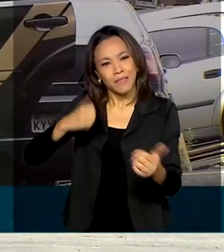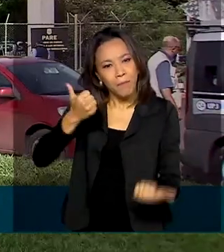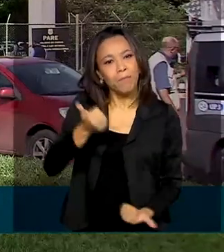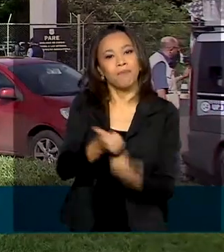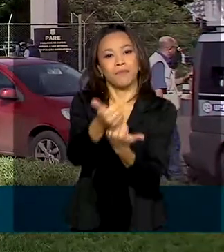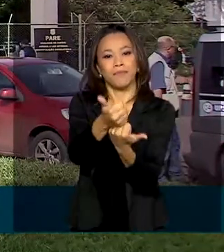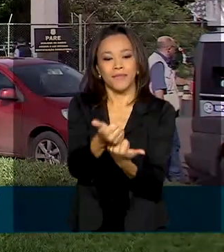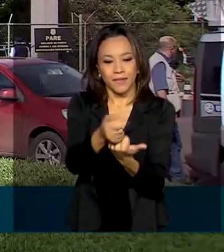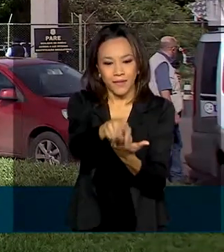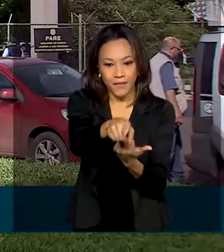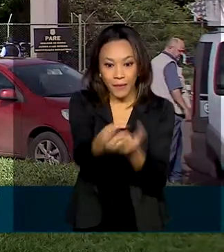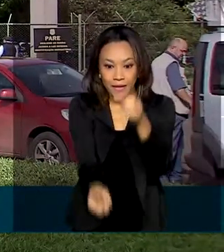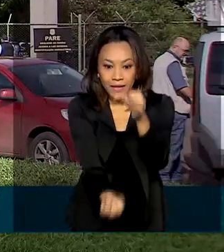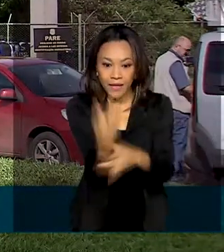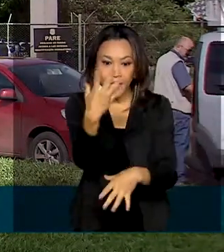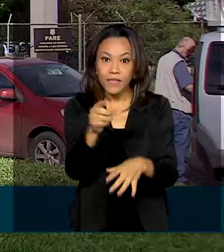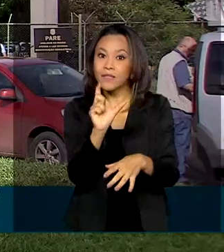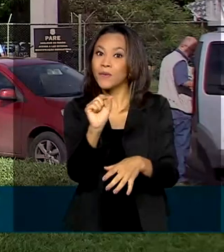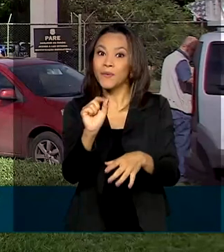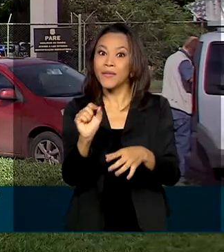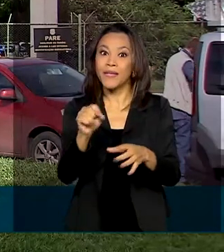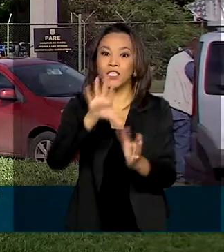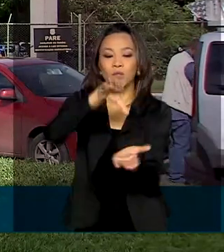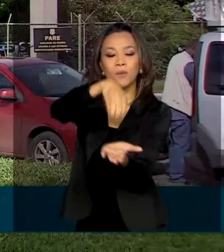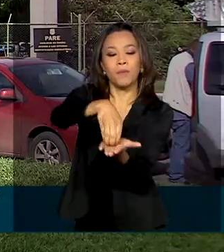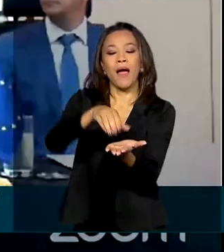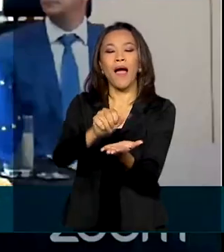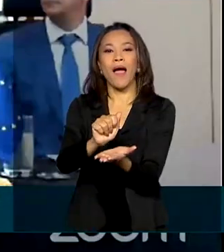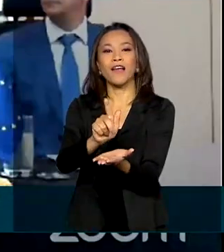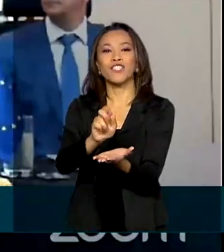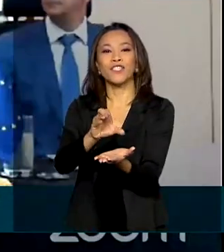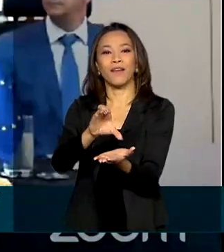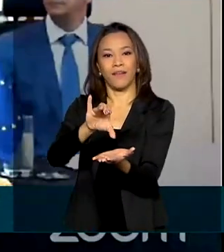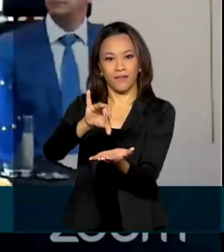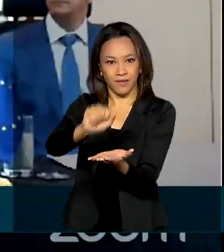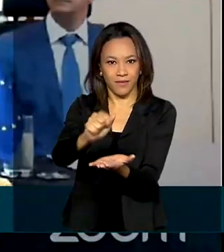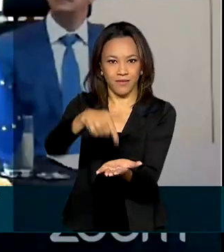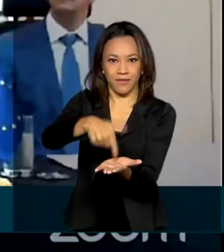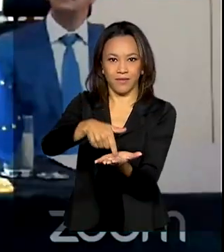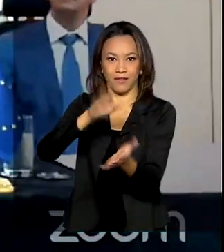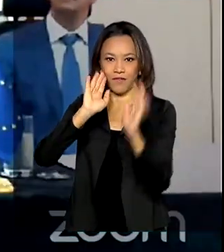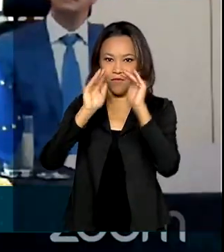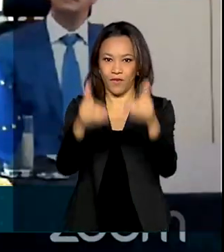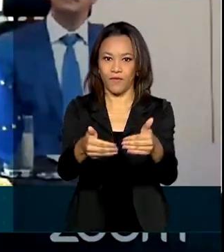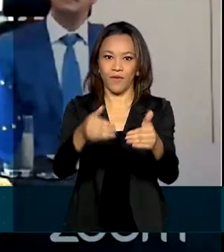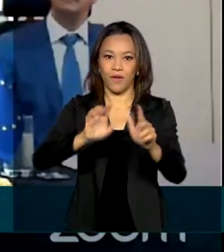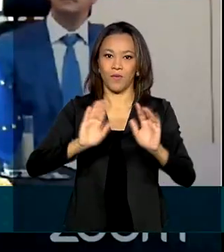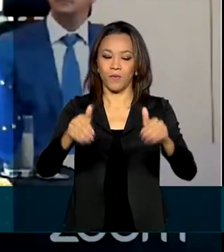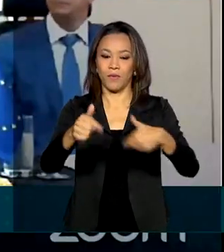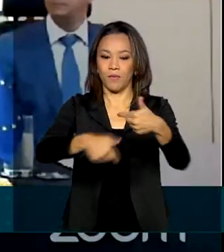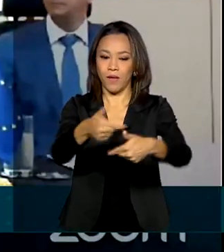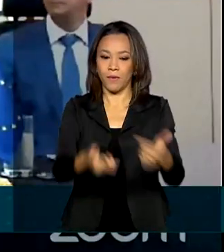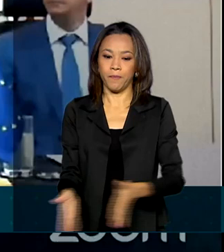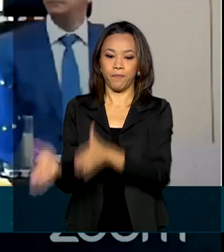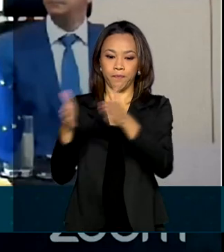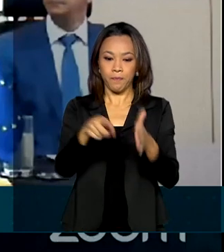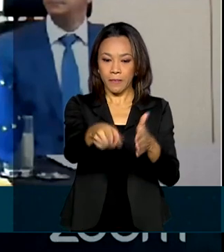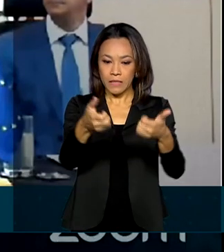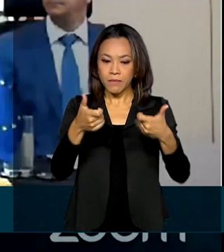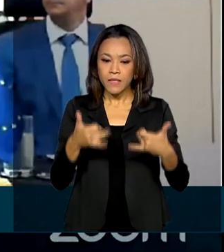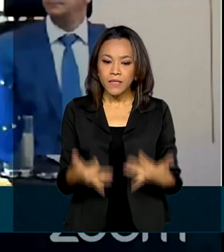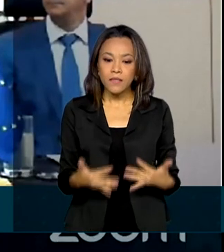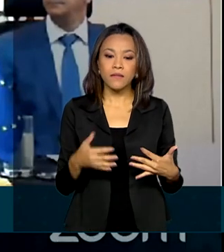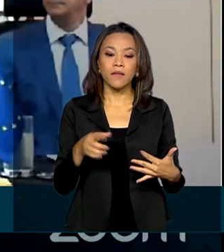trabalho, com a criação de uma agência específica. Uma rede estruturada, e daí a importância